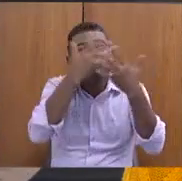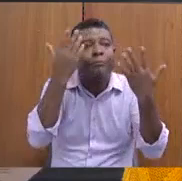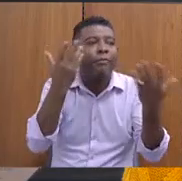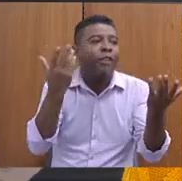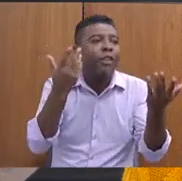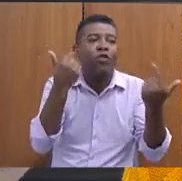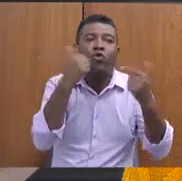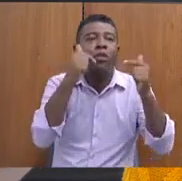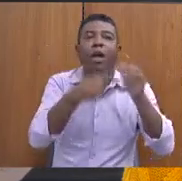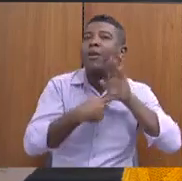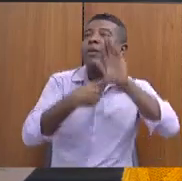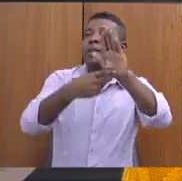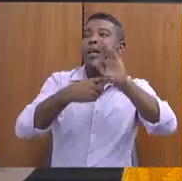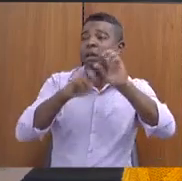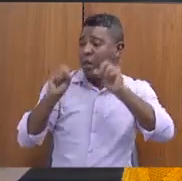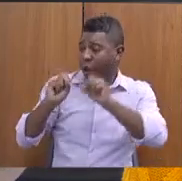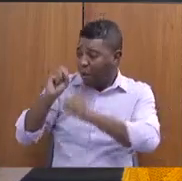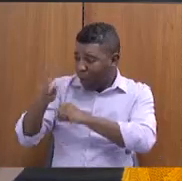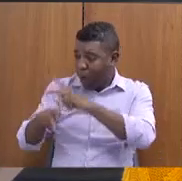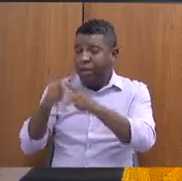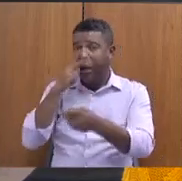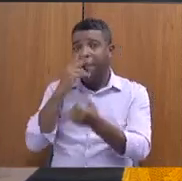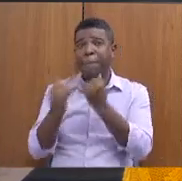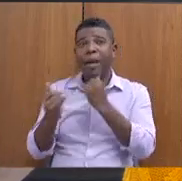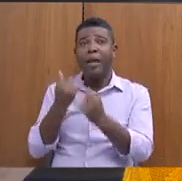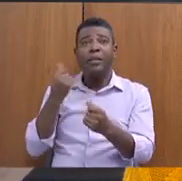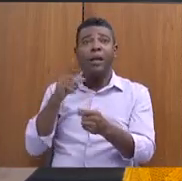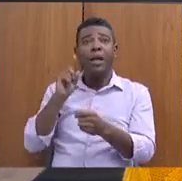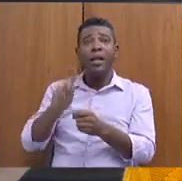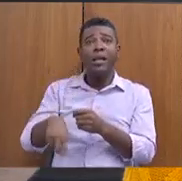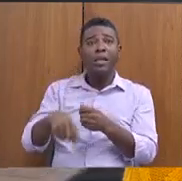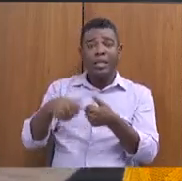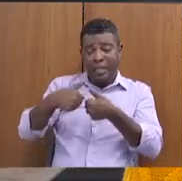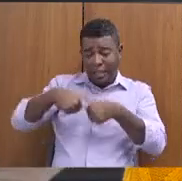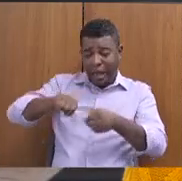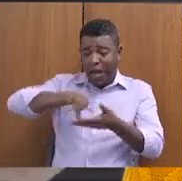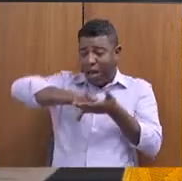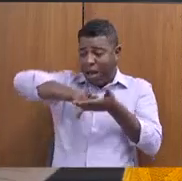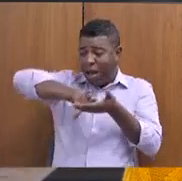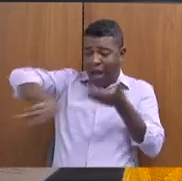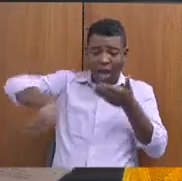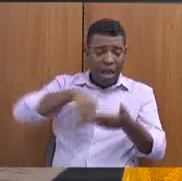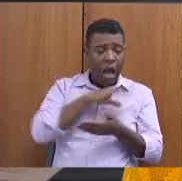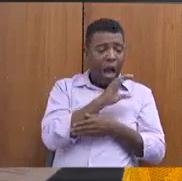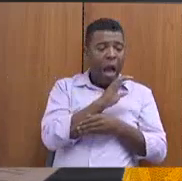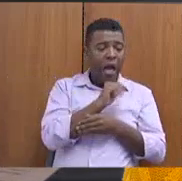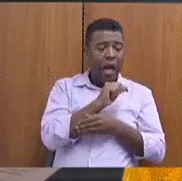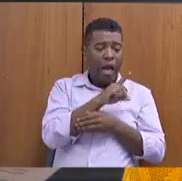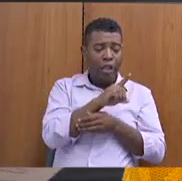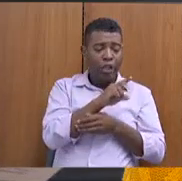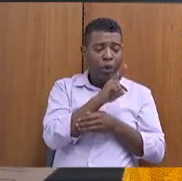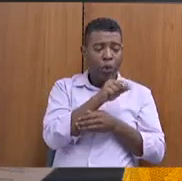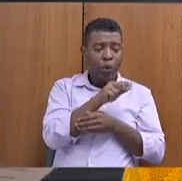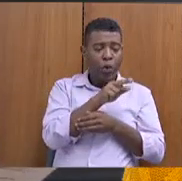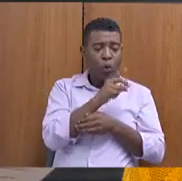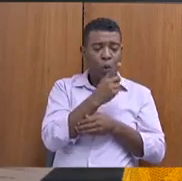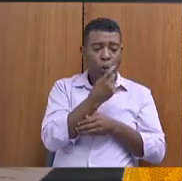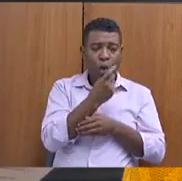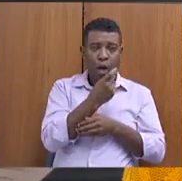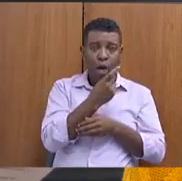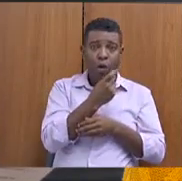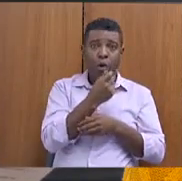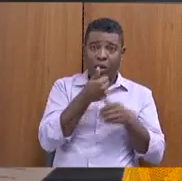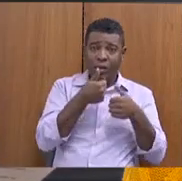isso significa também que essa população está excluída do Cade Único, porque os Cade Únicos estão desatualizados, nós vemos que a